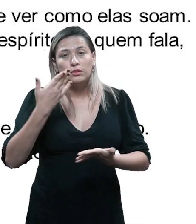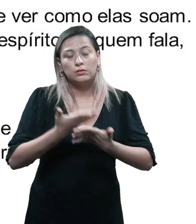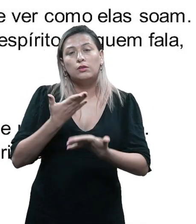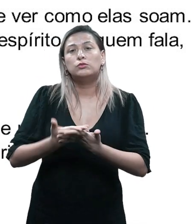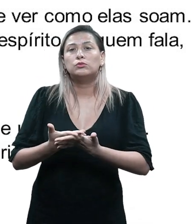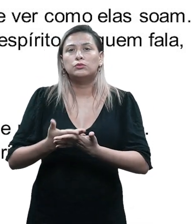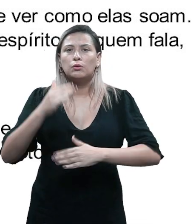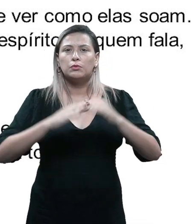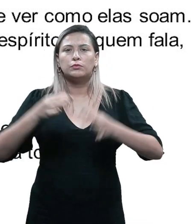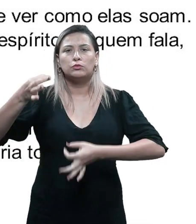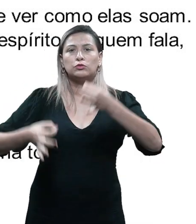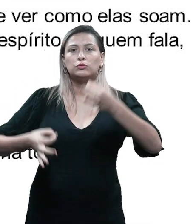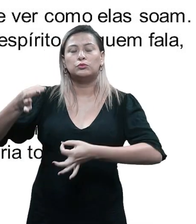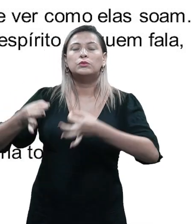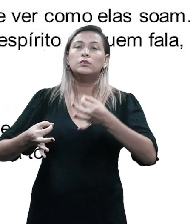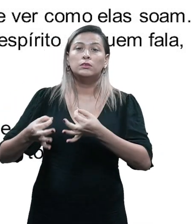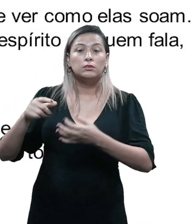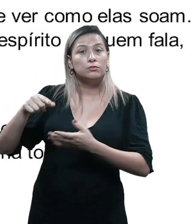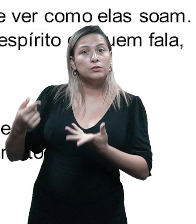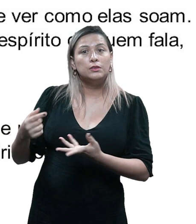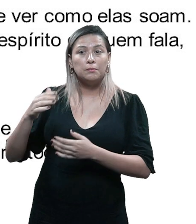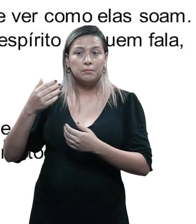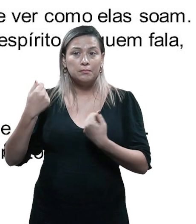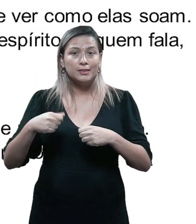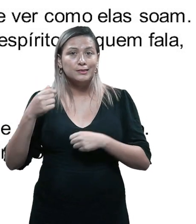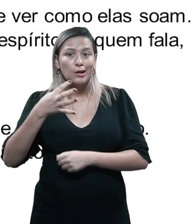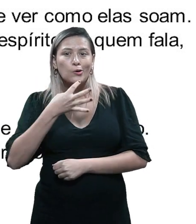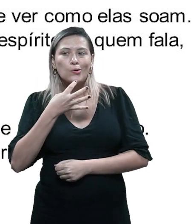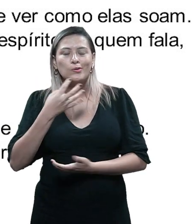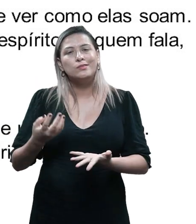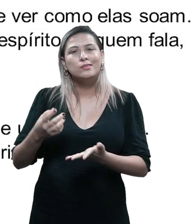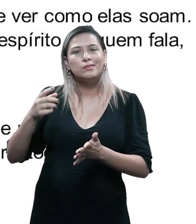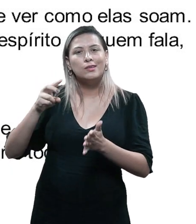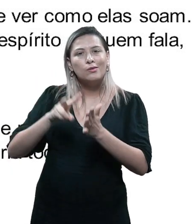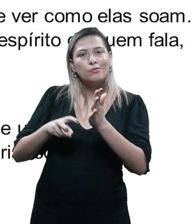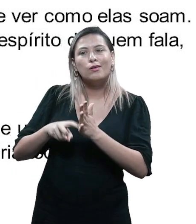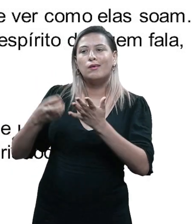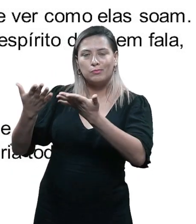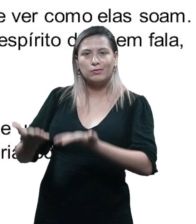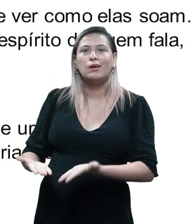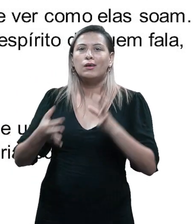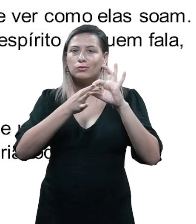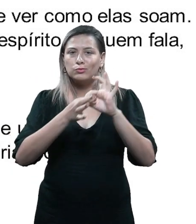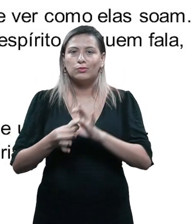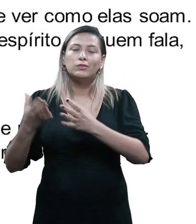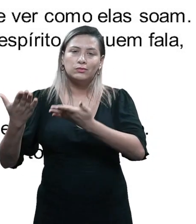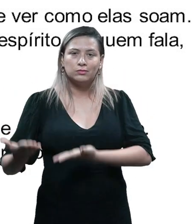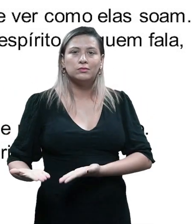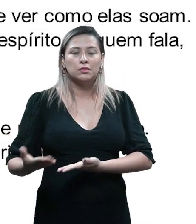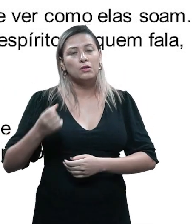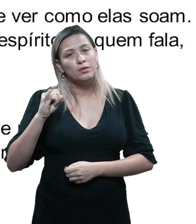sobre um juiz de direito, é importante que você conheça o vocabulário de um juiz de direito. Se você escreve